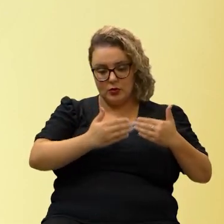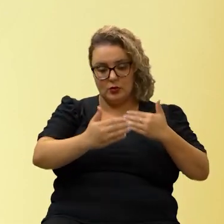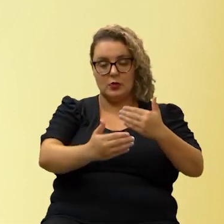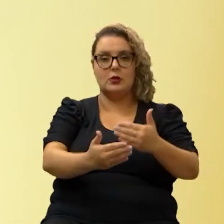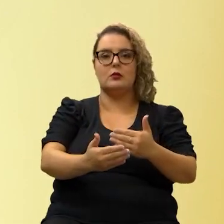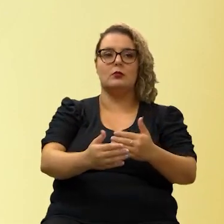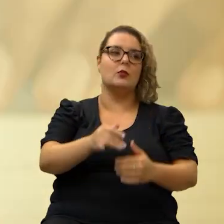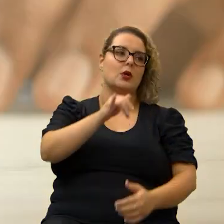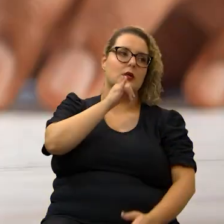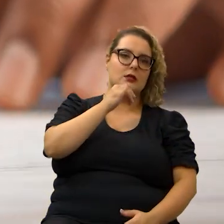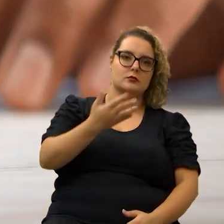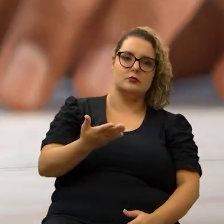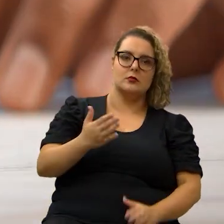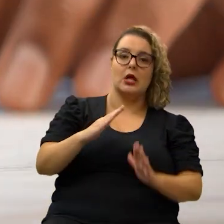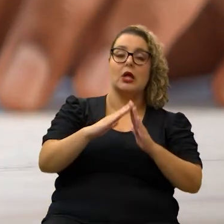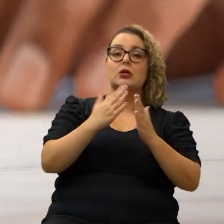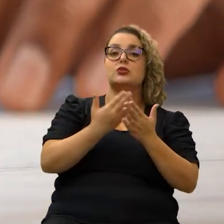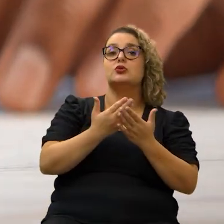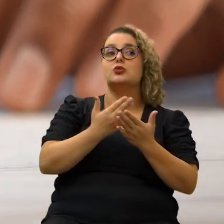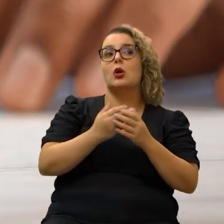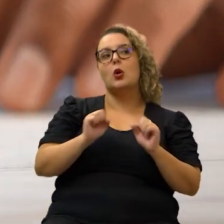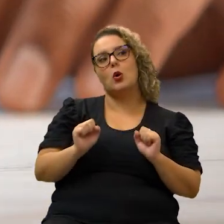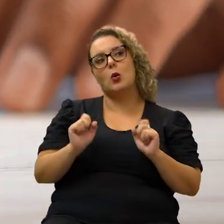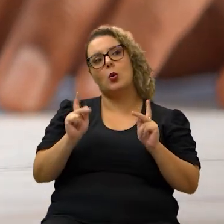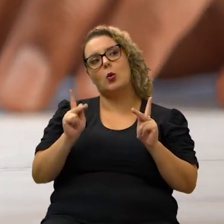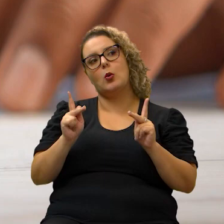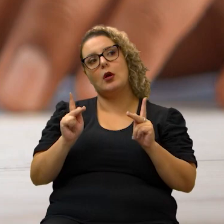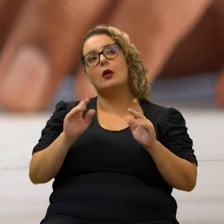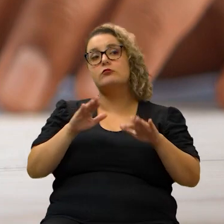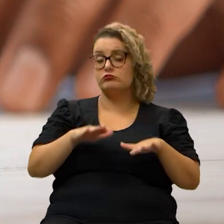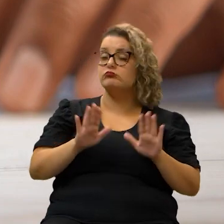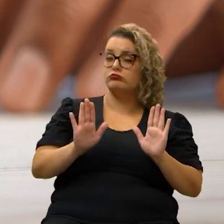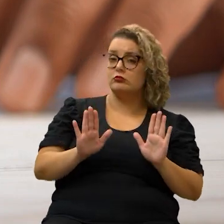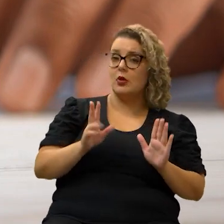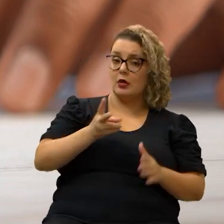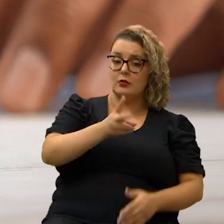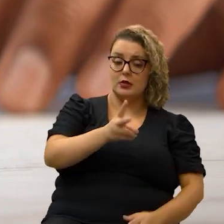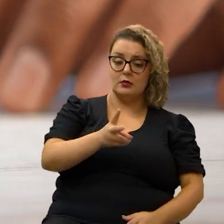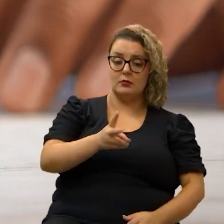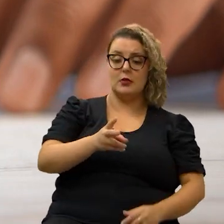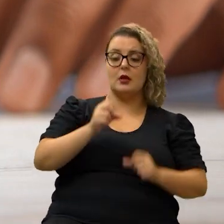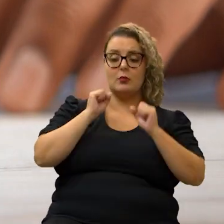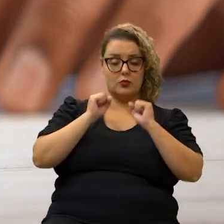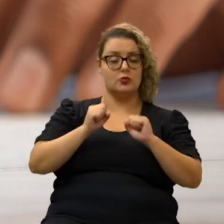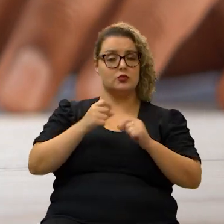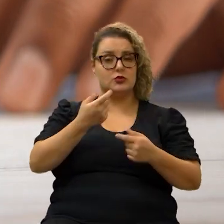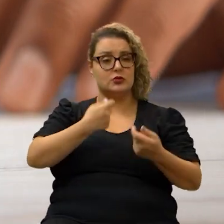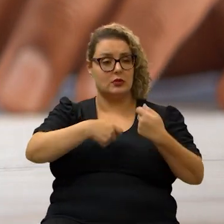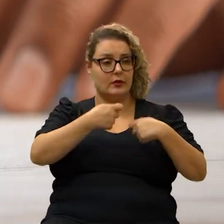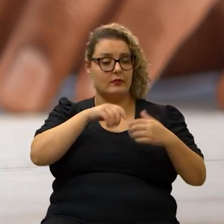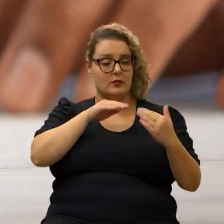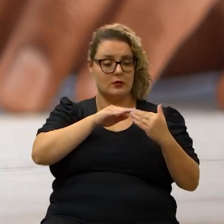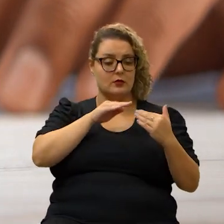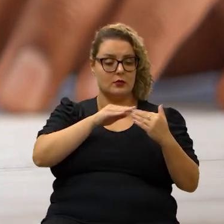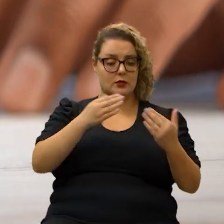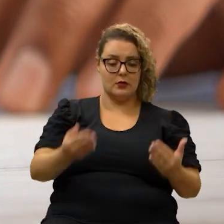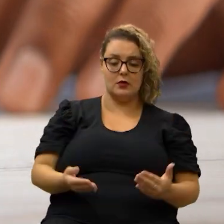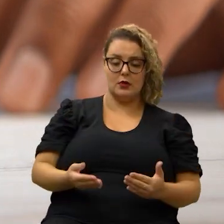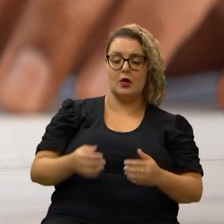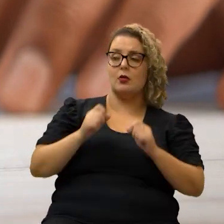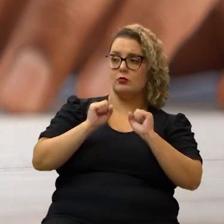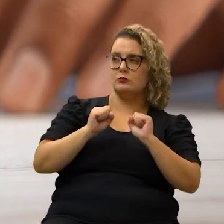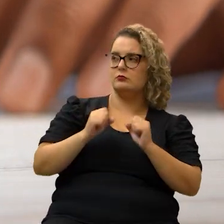tempo por exemplo escola ok escola é fixo mas também é possível negociar é possível